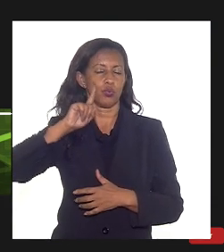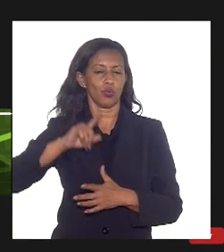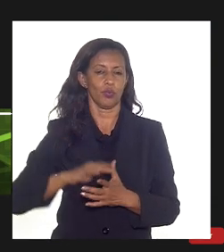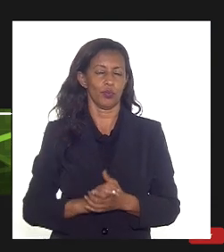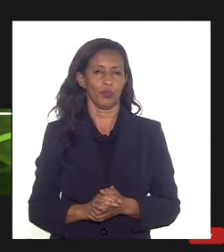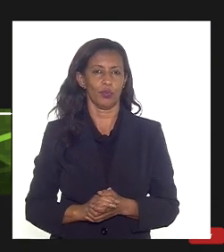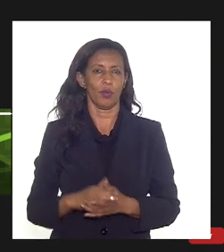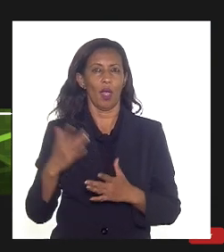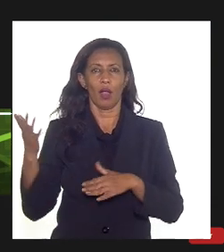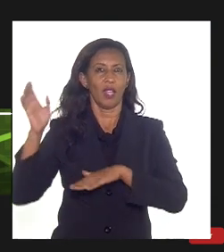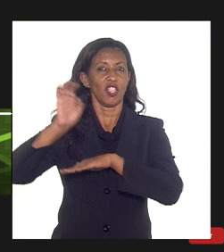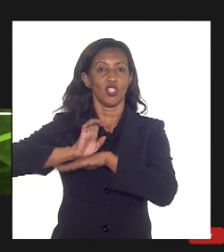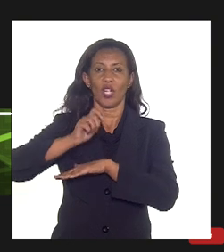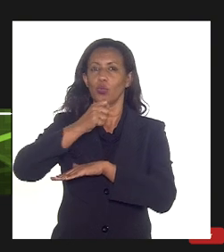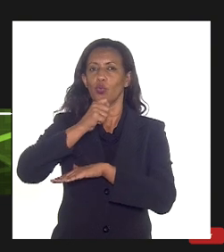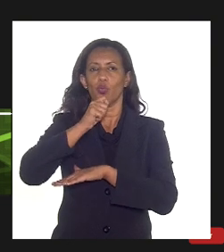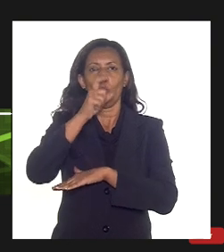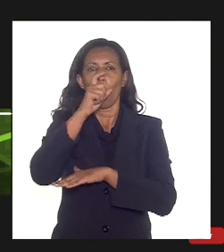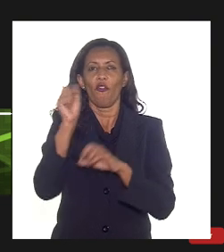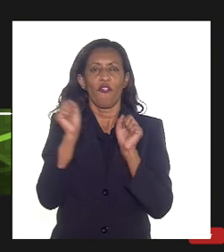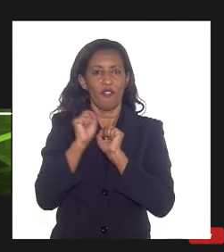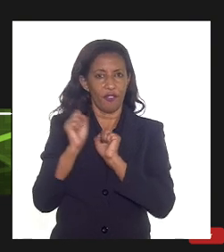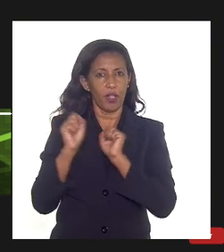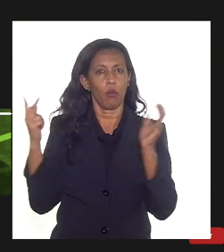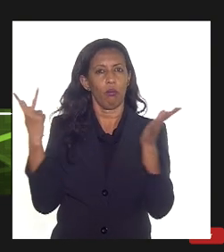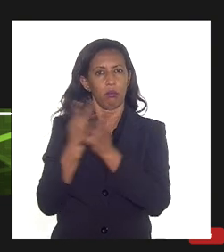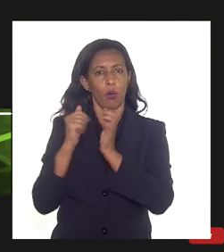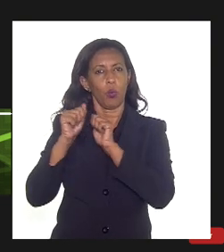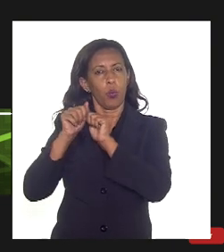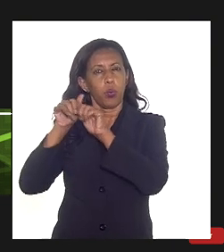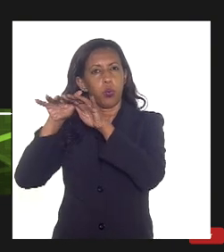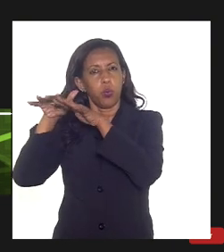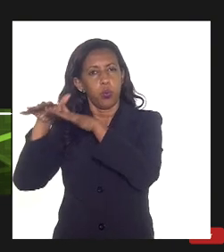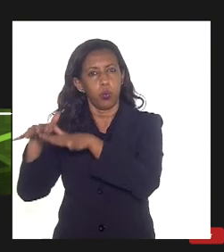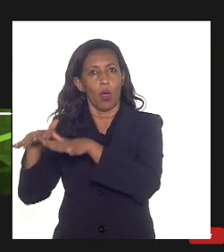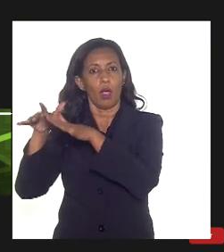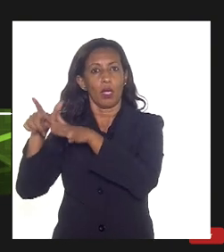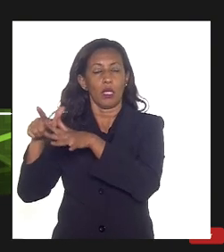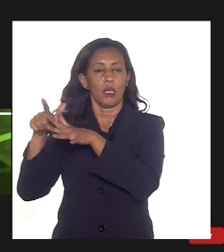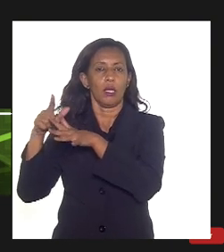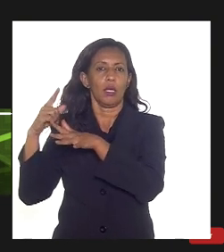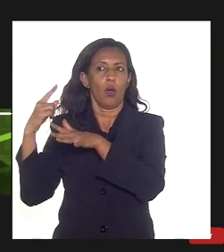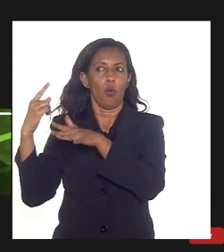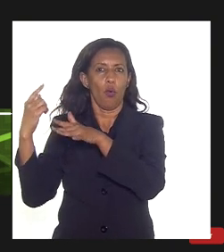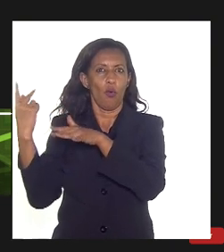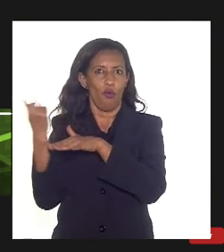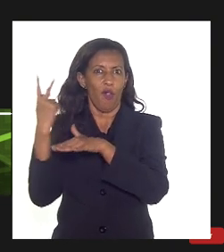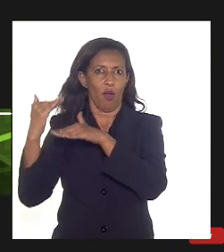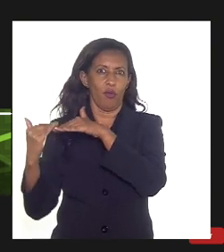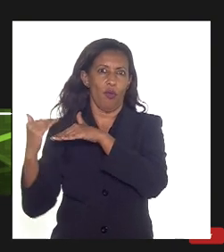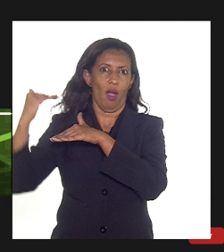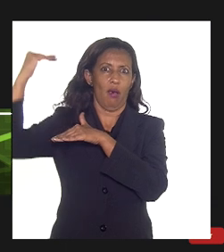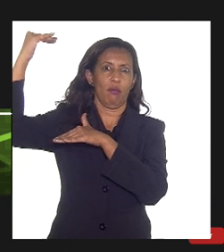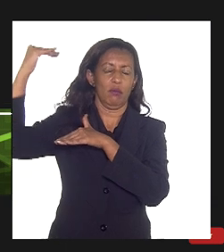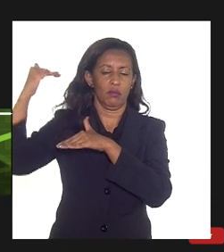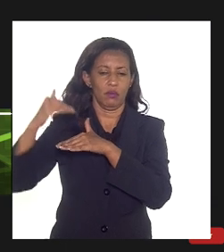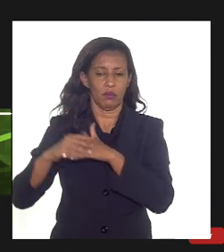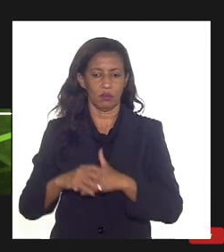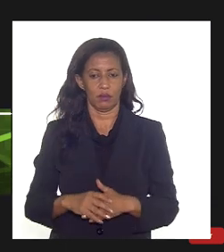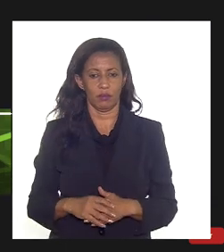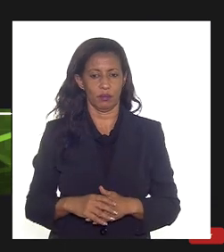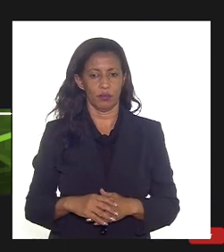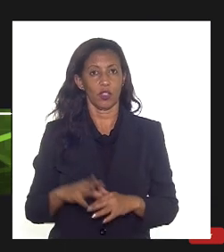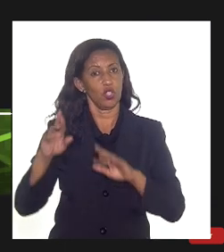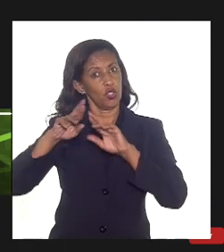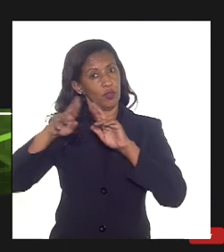estados que não costumam ter frio tiveram e por isso ali o preço alcançou um pico muito alto mas na situação de normalidade que está